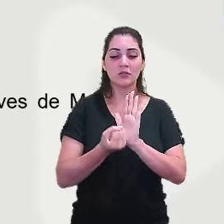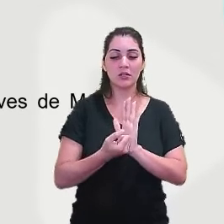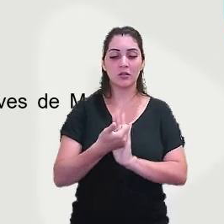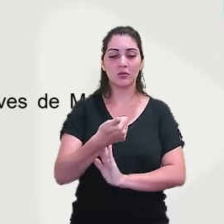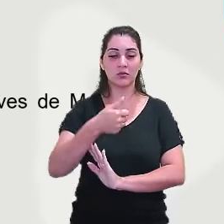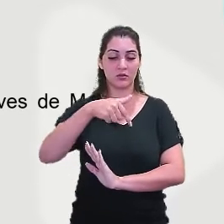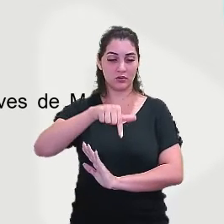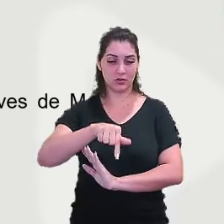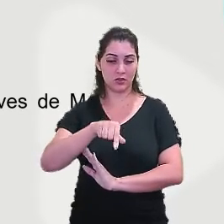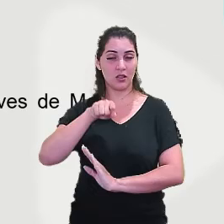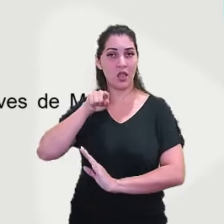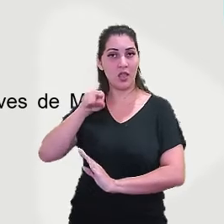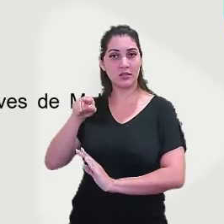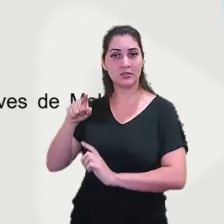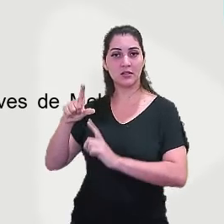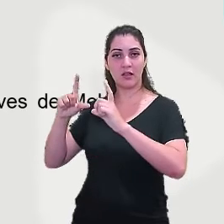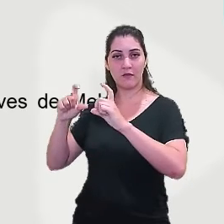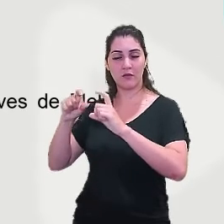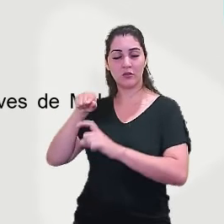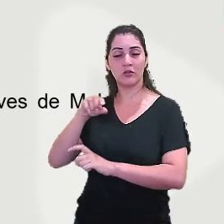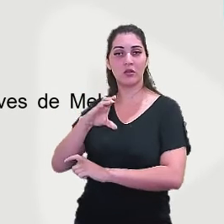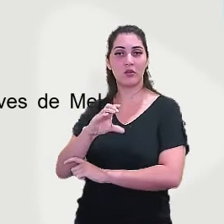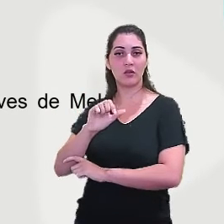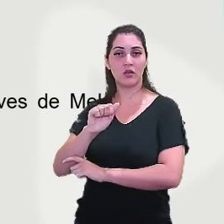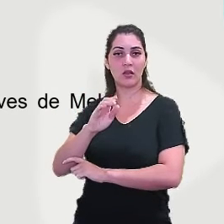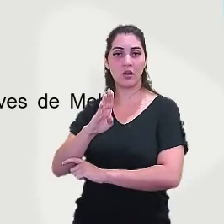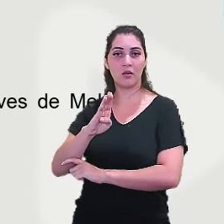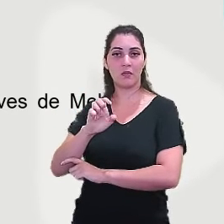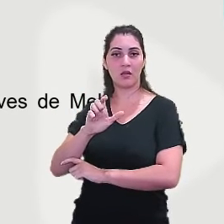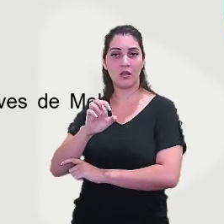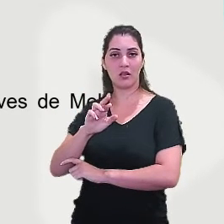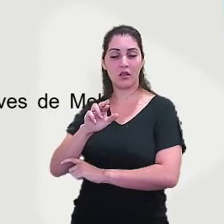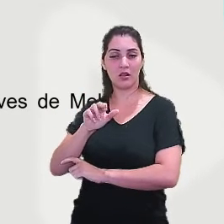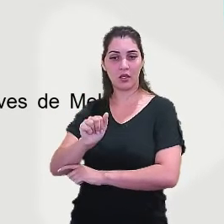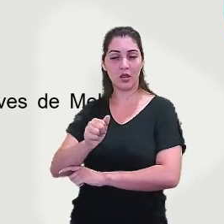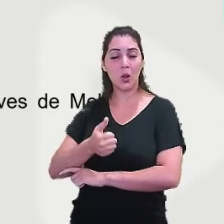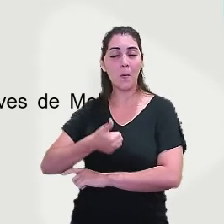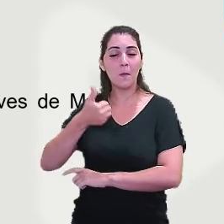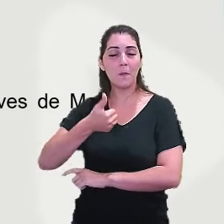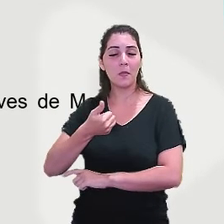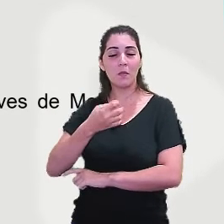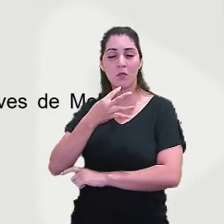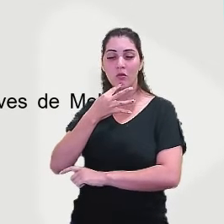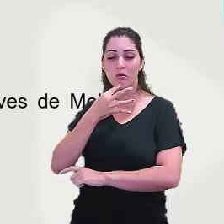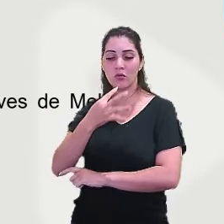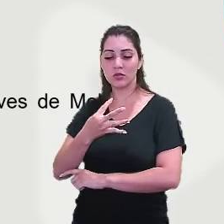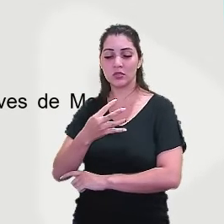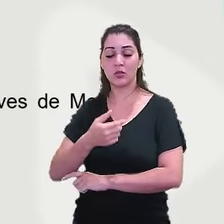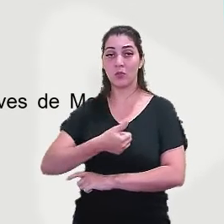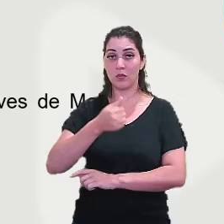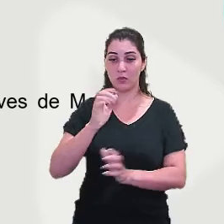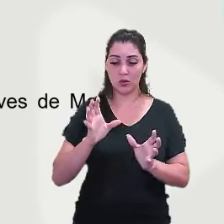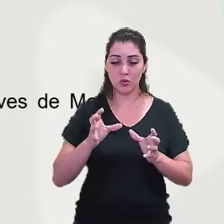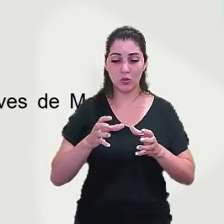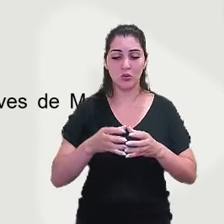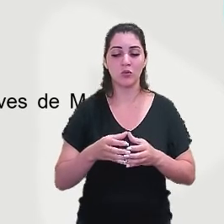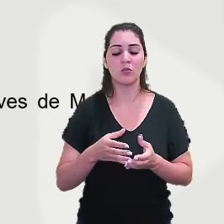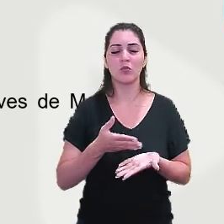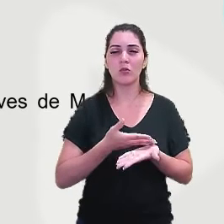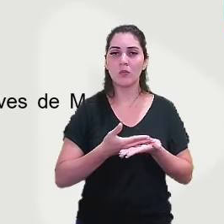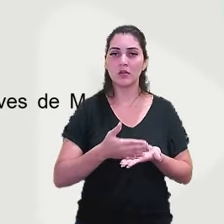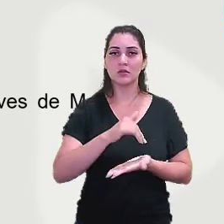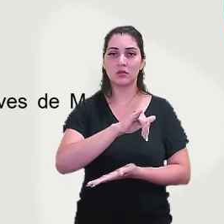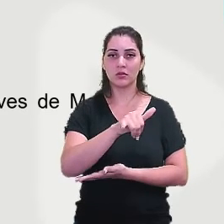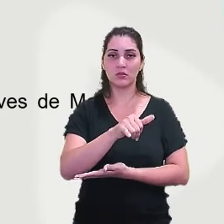um dos primeiros cangaceiros a ser reconhecido. O primeiro grupo de cangaceiros aparece com o jesuíno Alves de